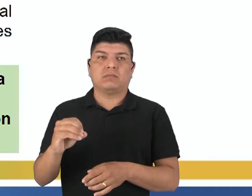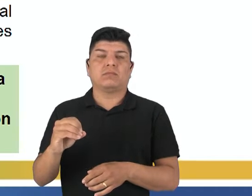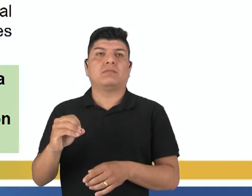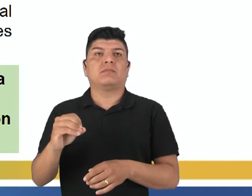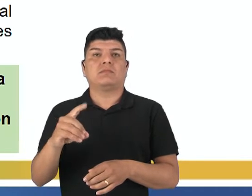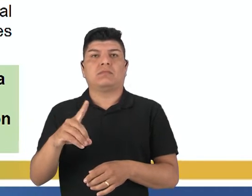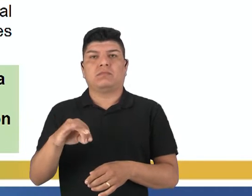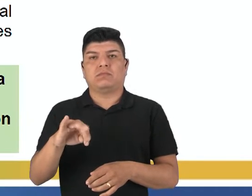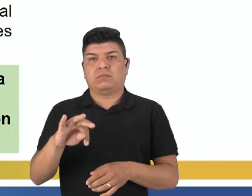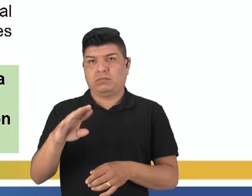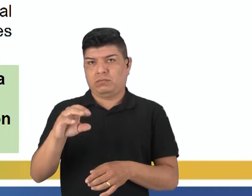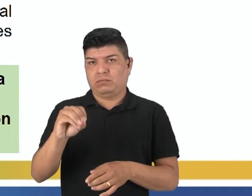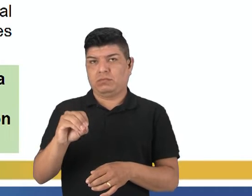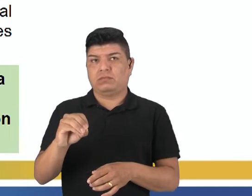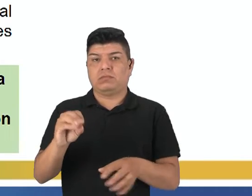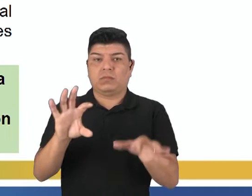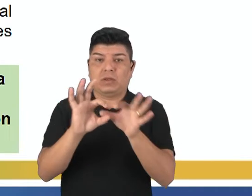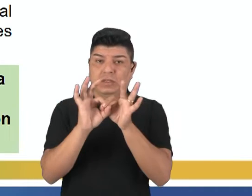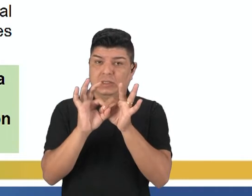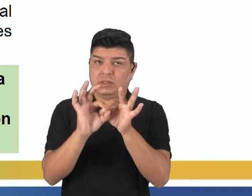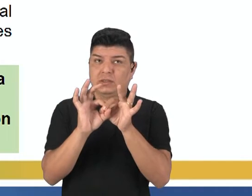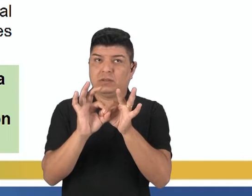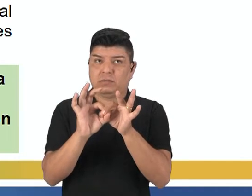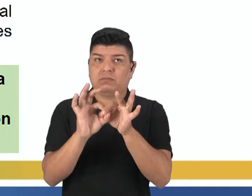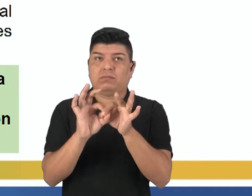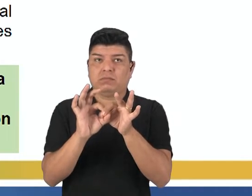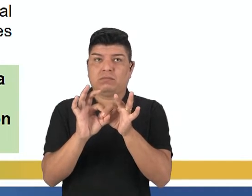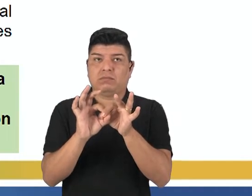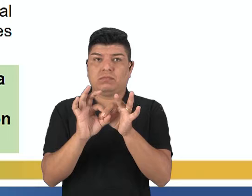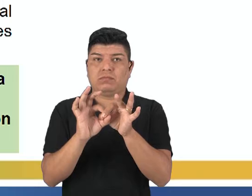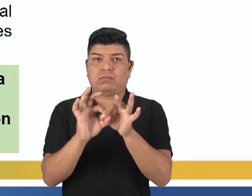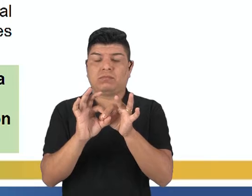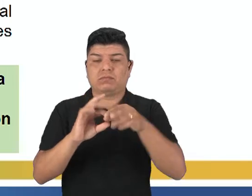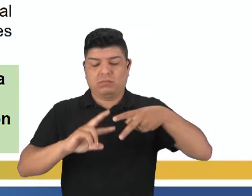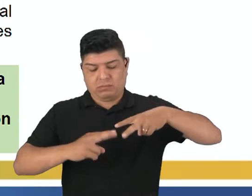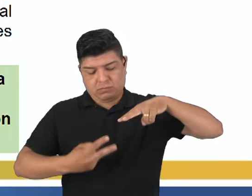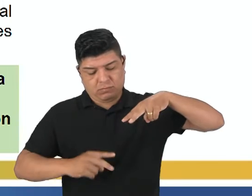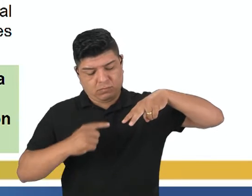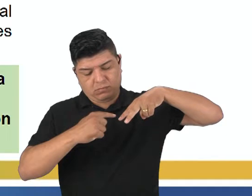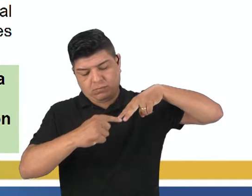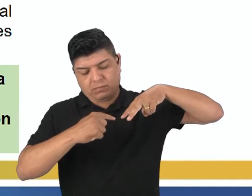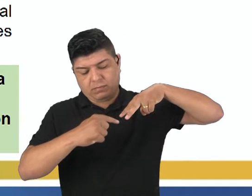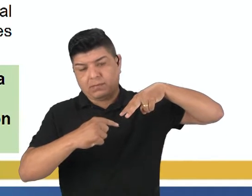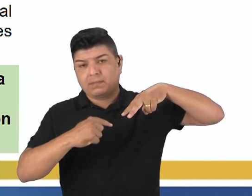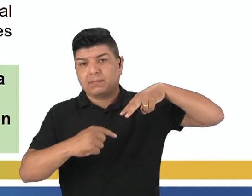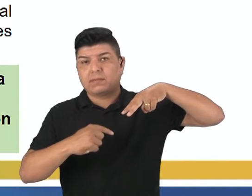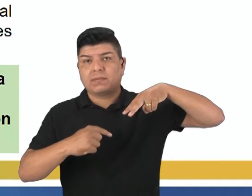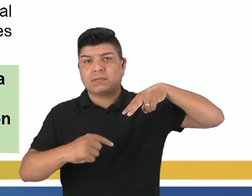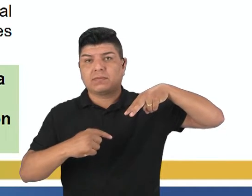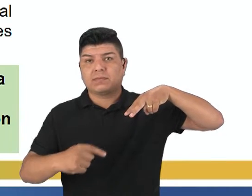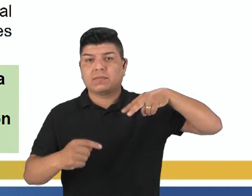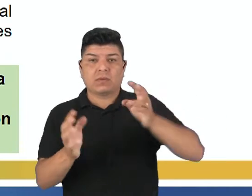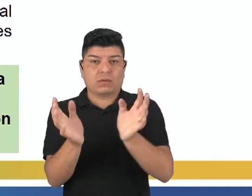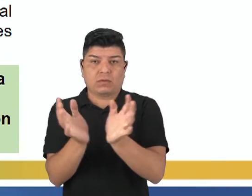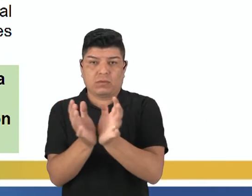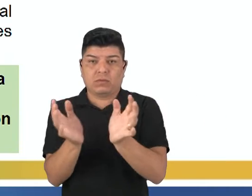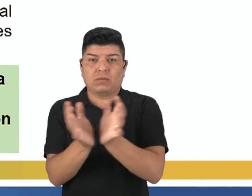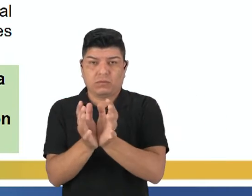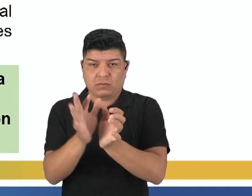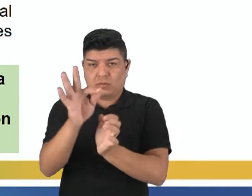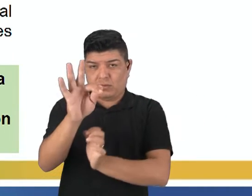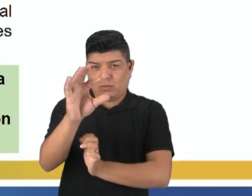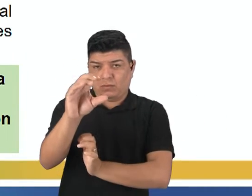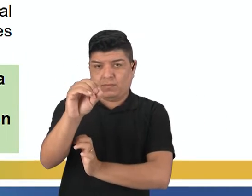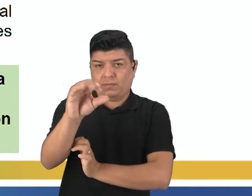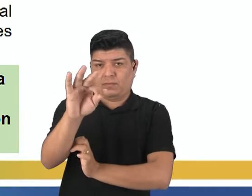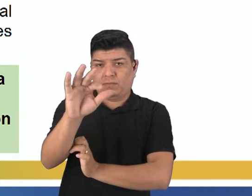nucleotídeos, eles são unidos um no outro, né? Pelas ligações fosfodiéster. Ou seja, o grupo fosfato que a